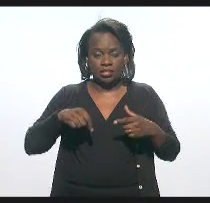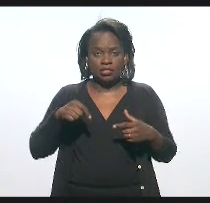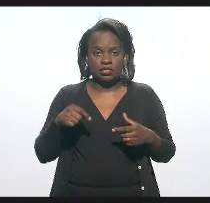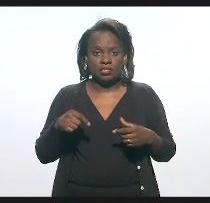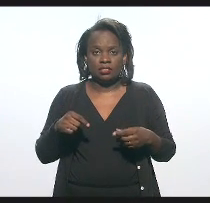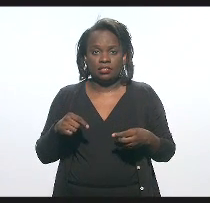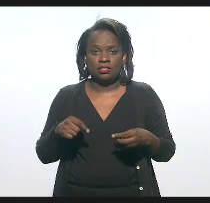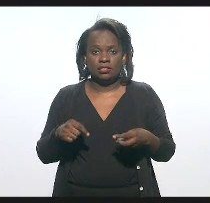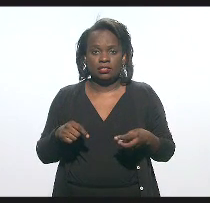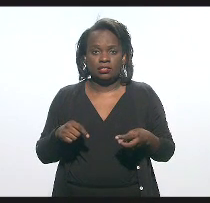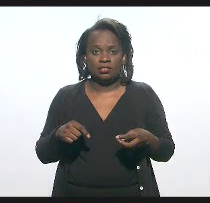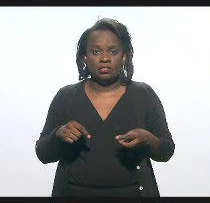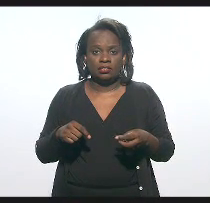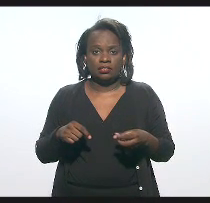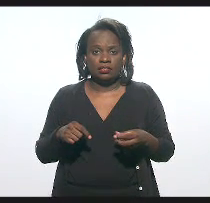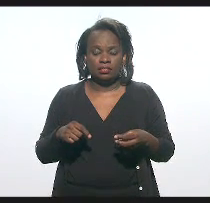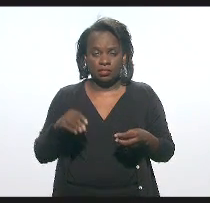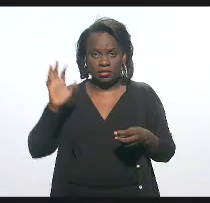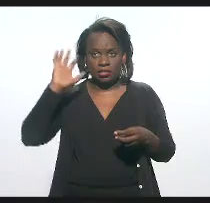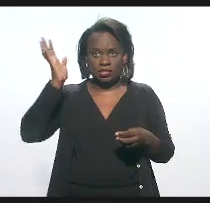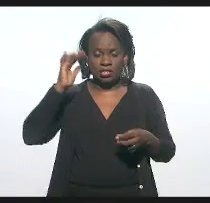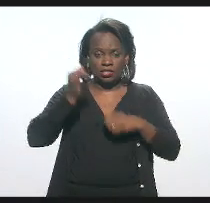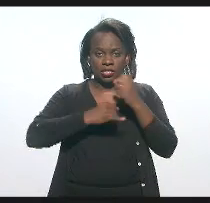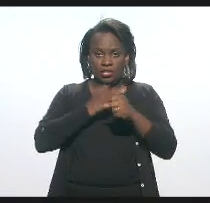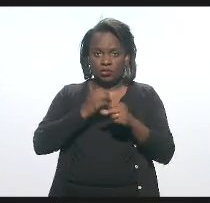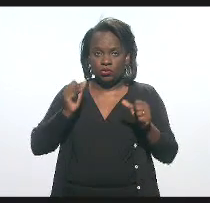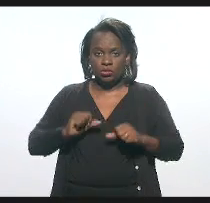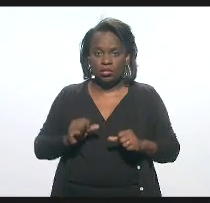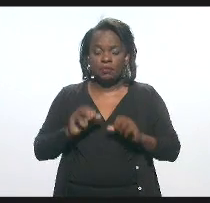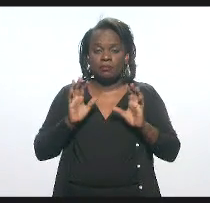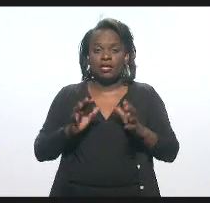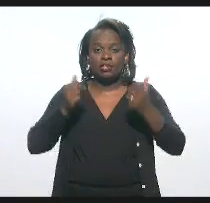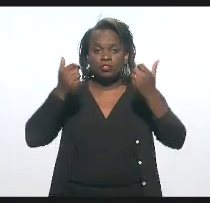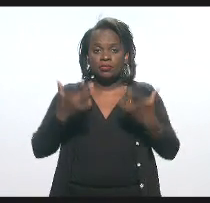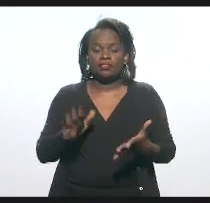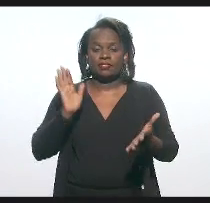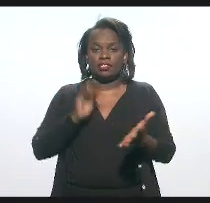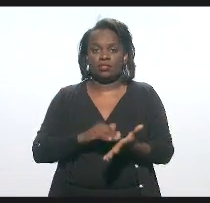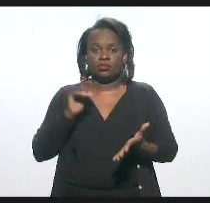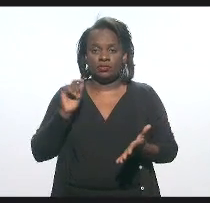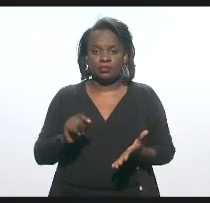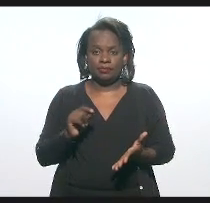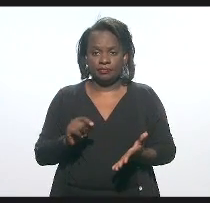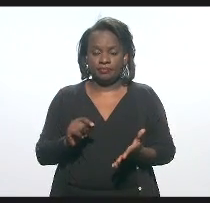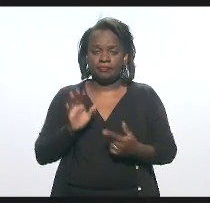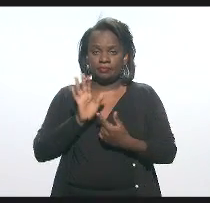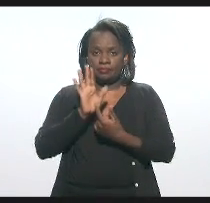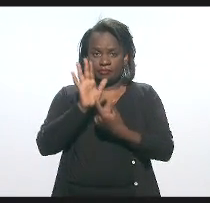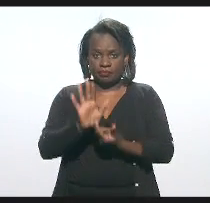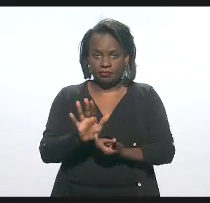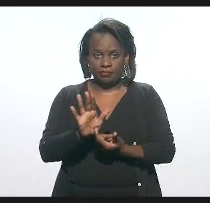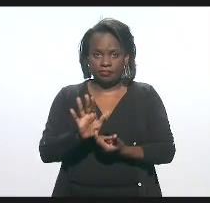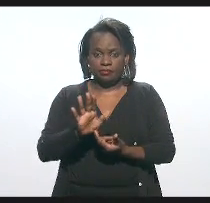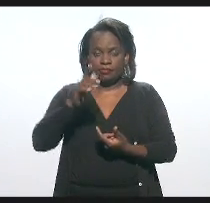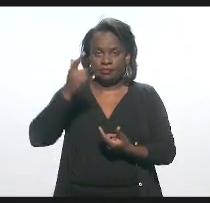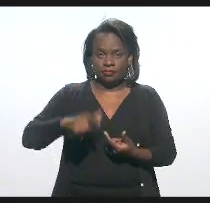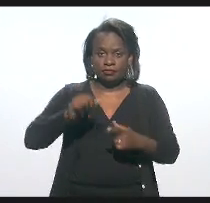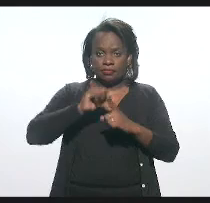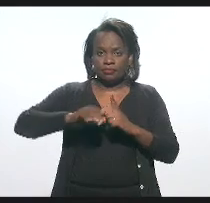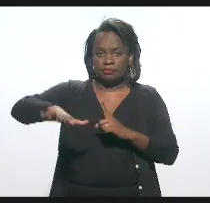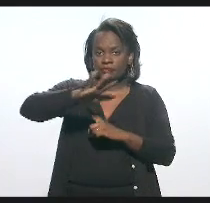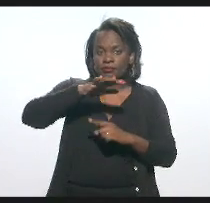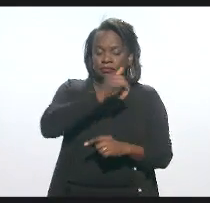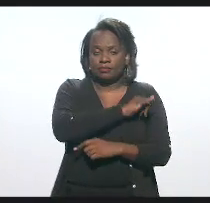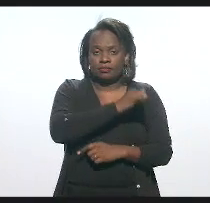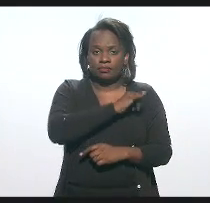sinal é ruim. Mas só que eu gostaria de finalizar e mostrar mais uma vez para a sociedade do Rio